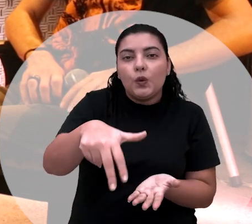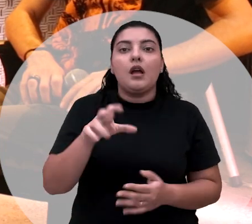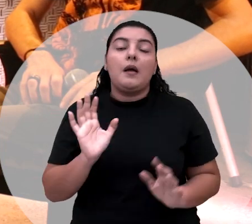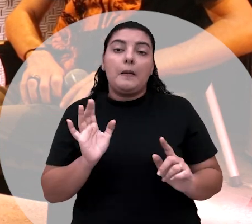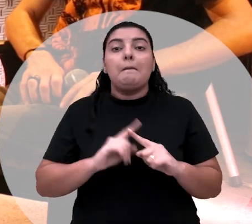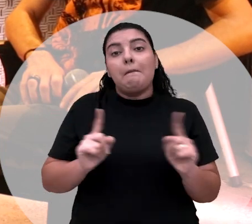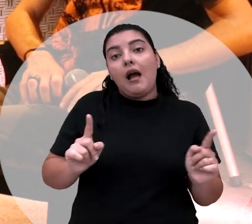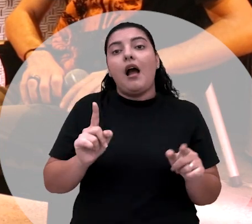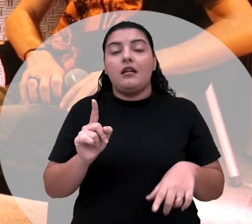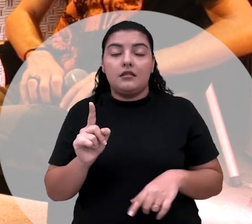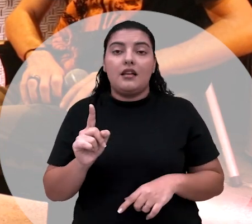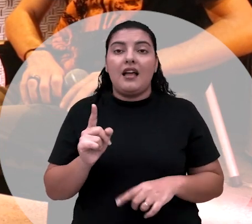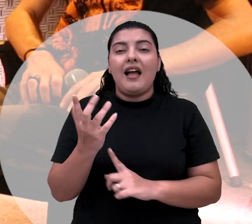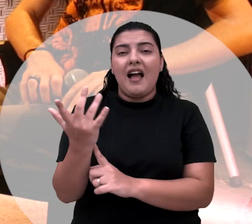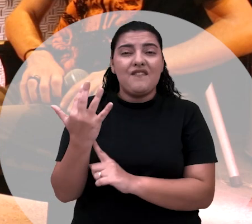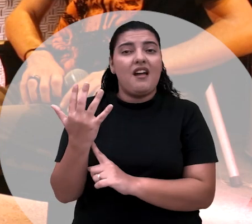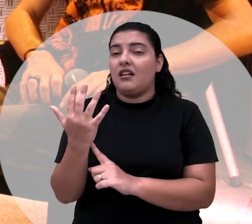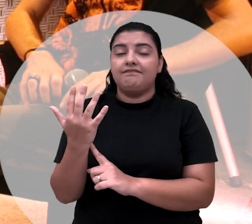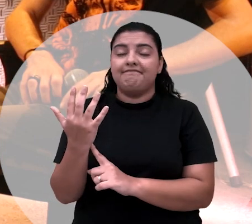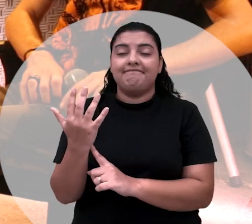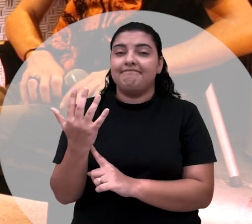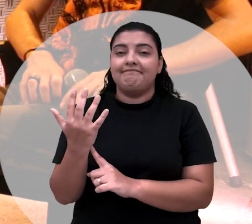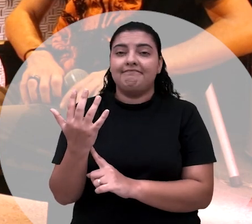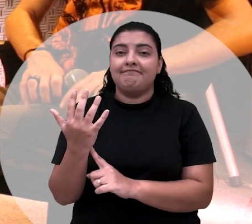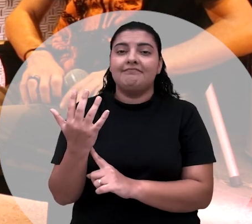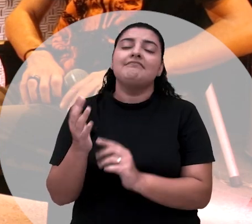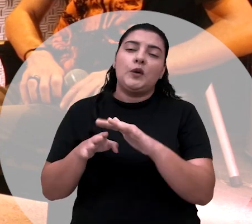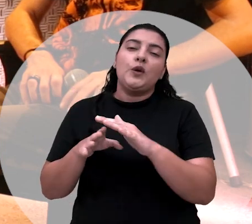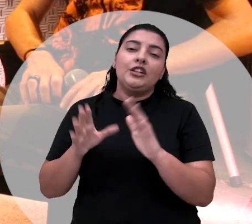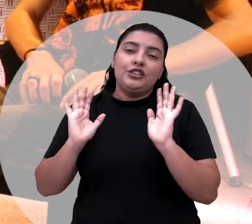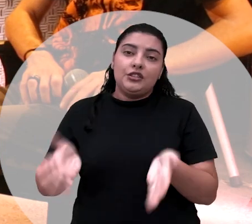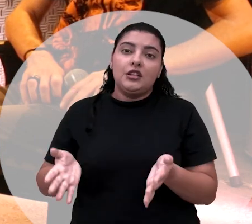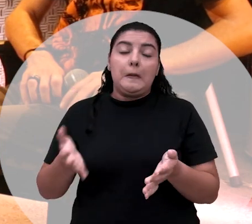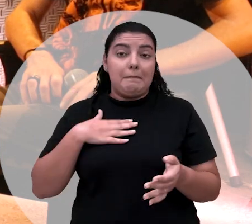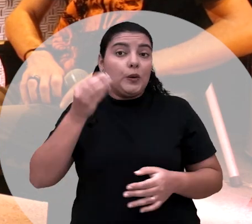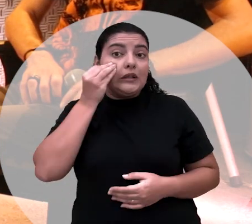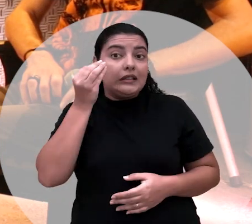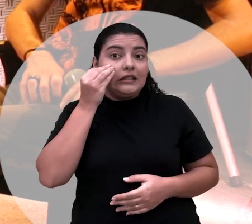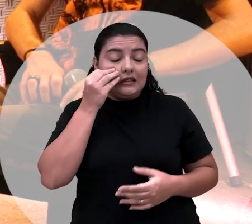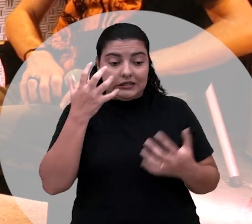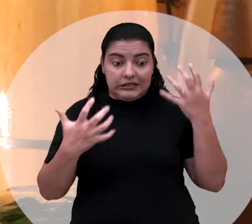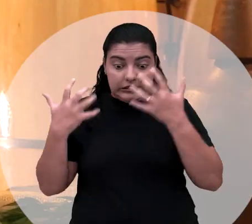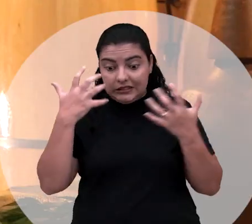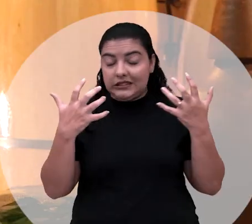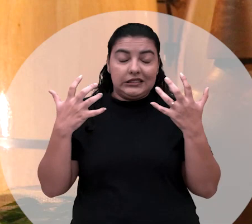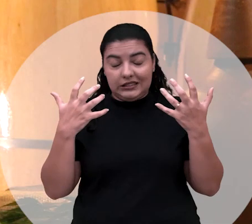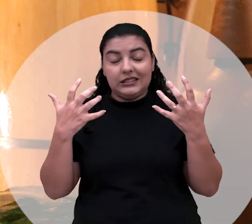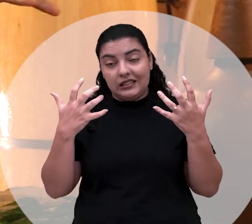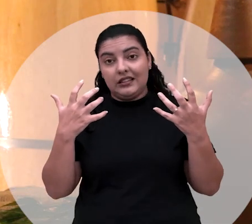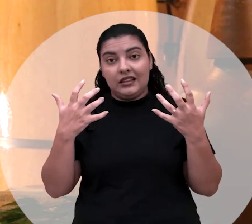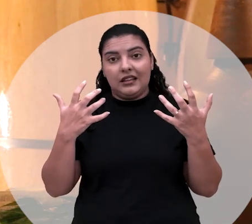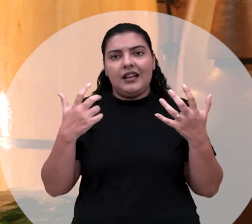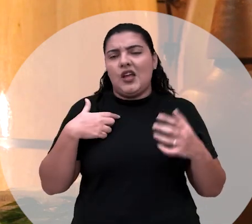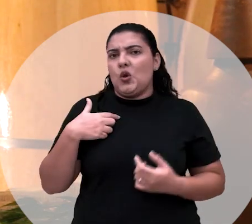que do da vela, já me educou bastante. Quando fui fazer lá meu teste, eu me aperreiei um pouco. Esse